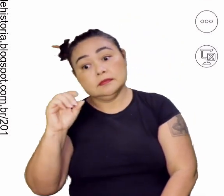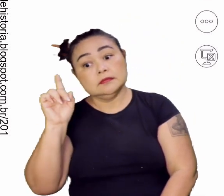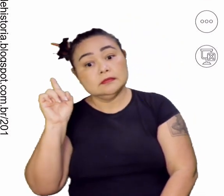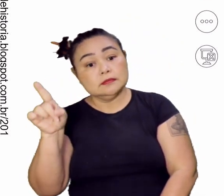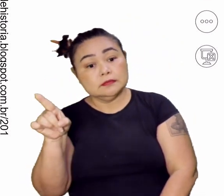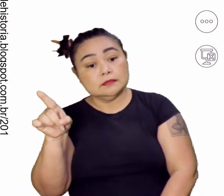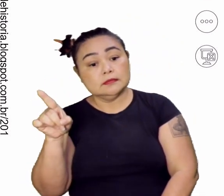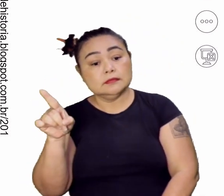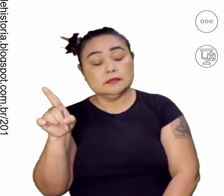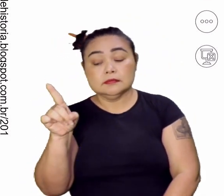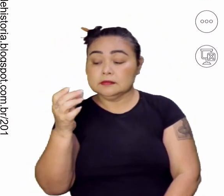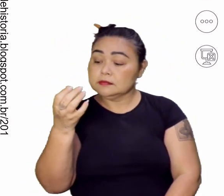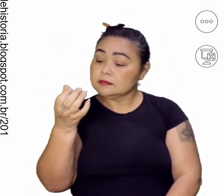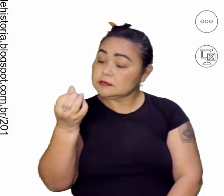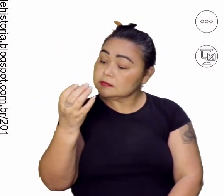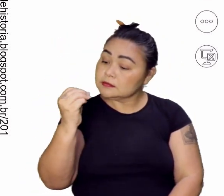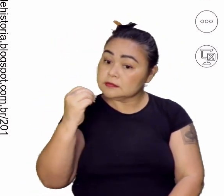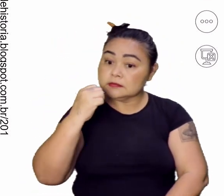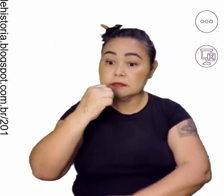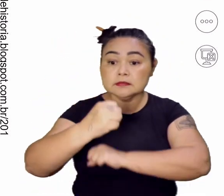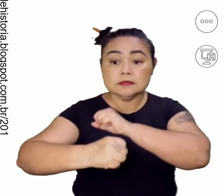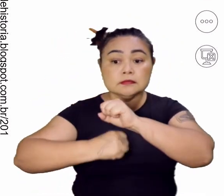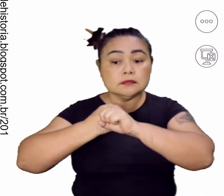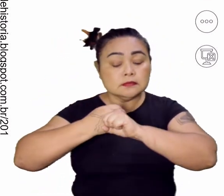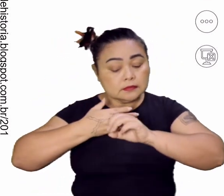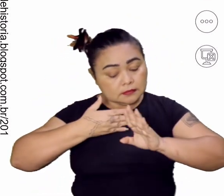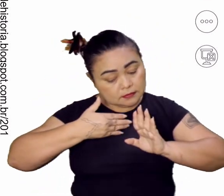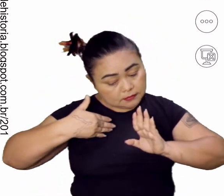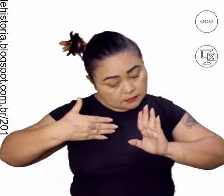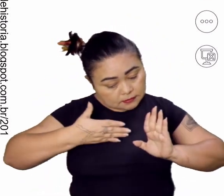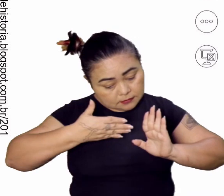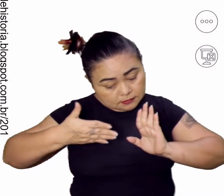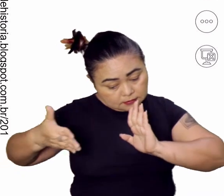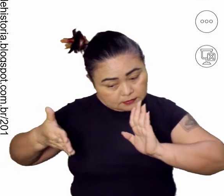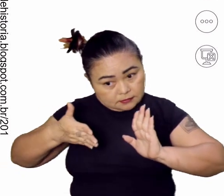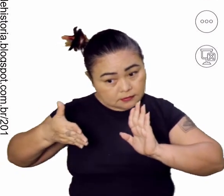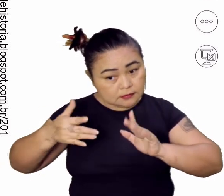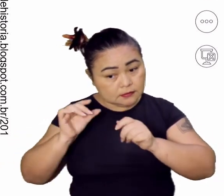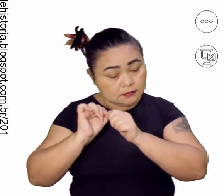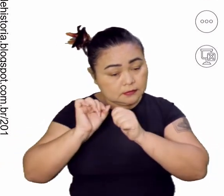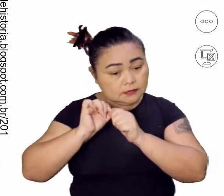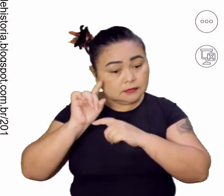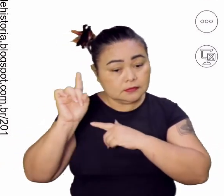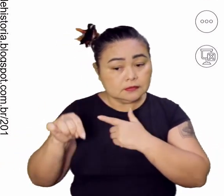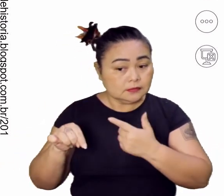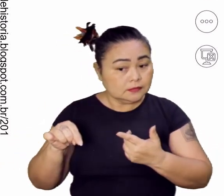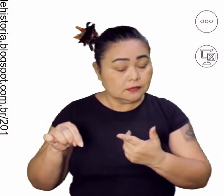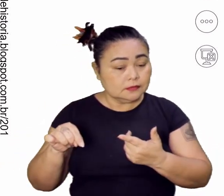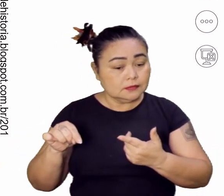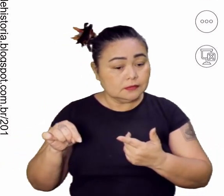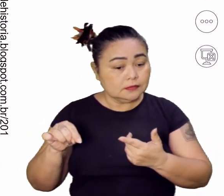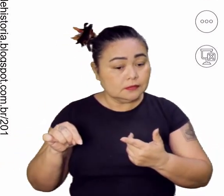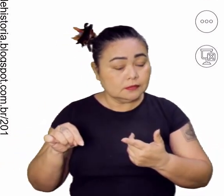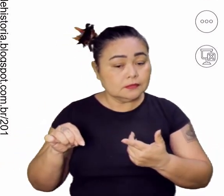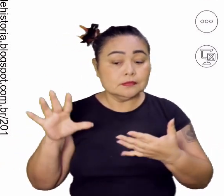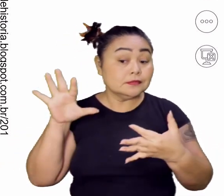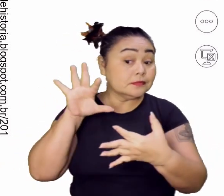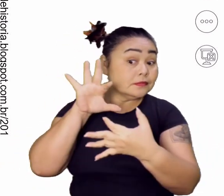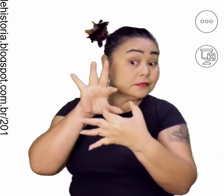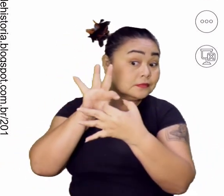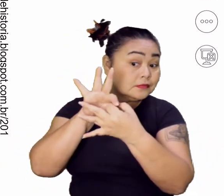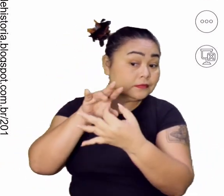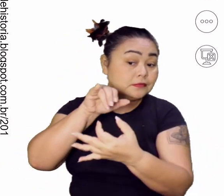Isso? 60 anos. 60 anos de União Ibérica.